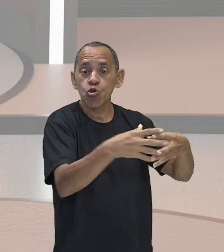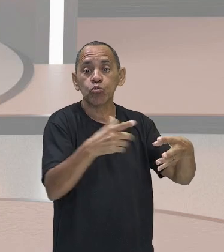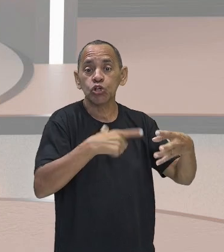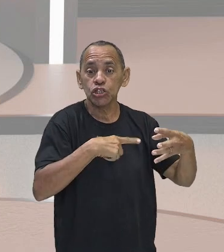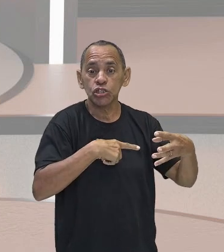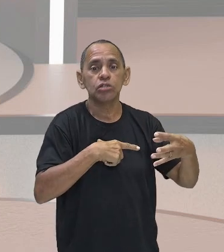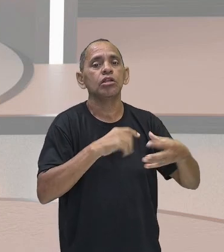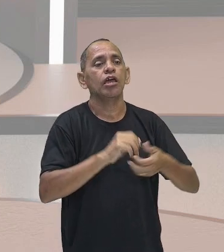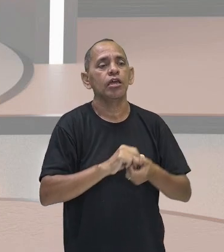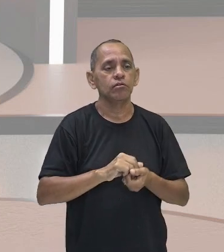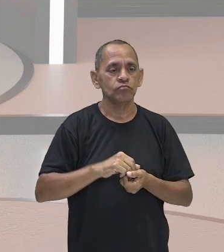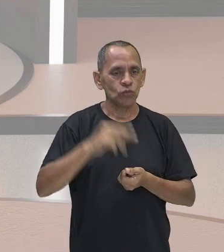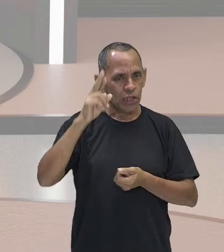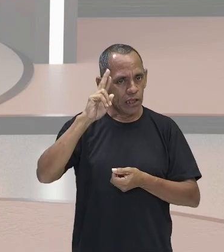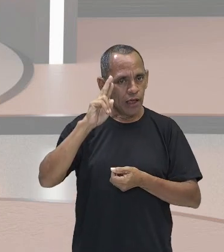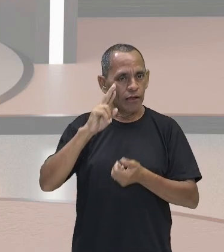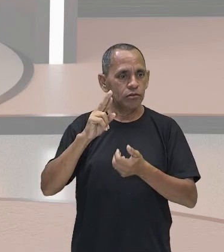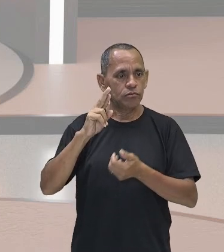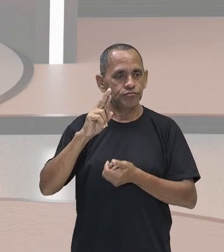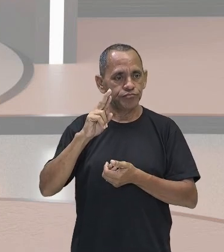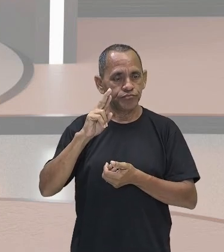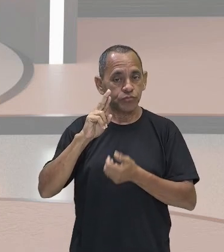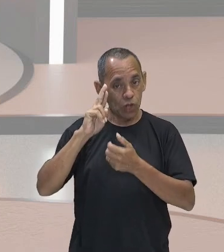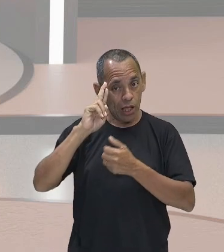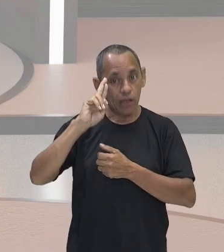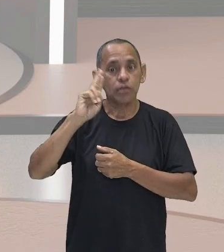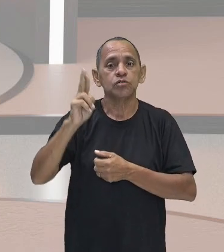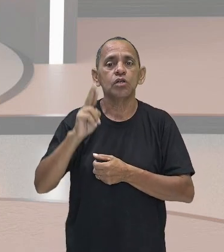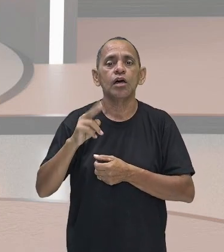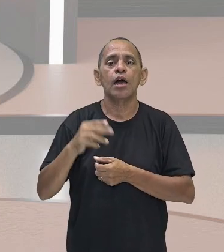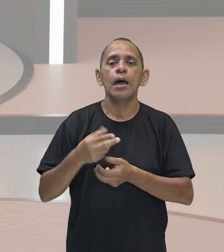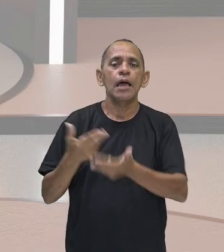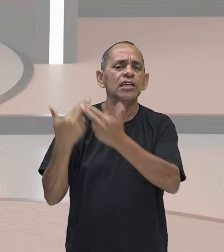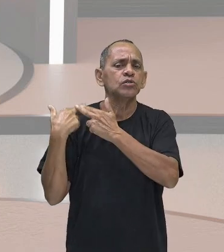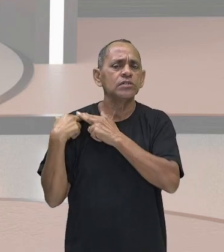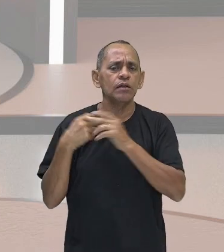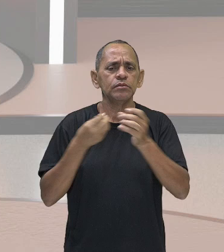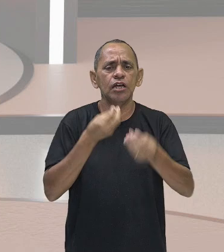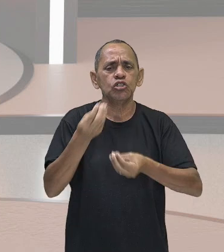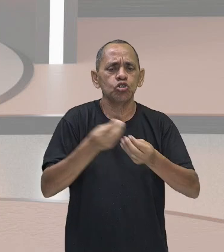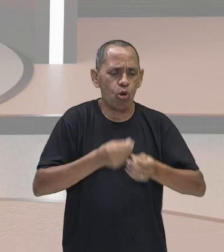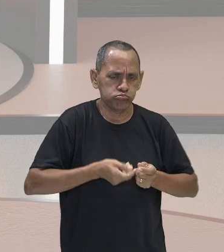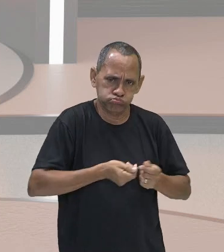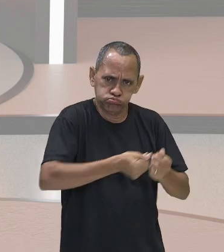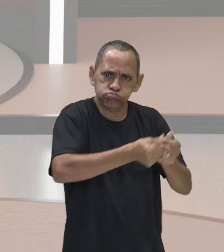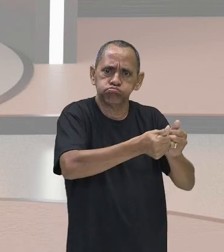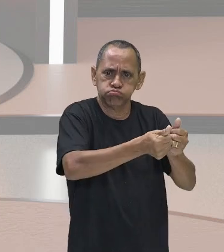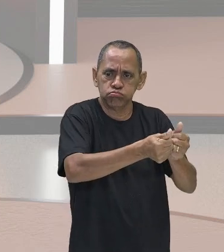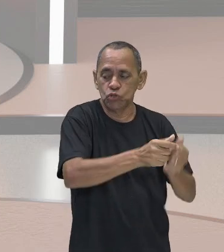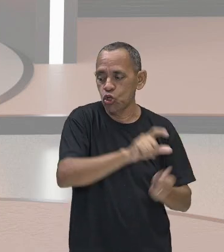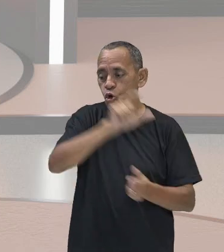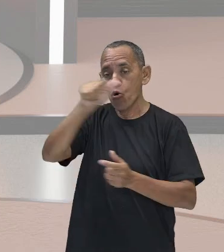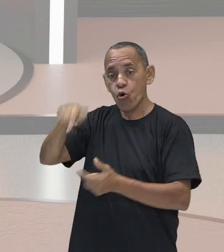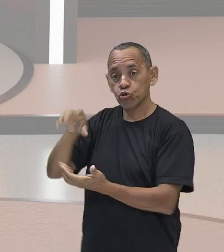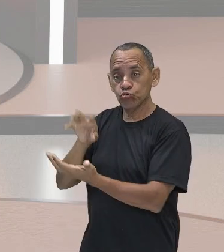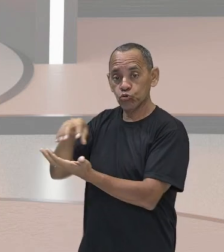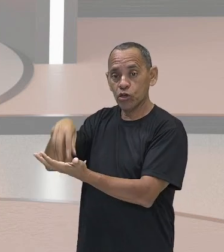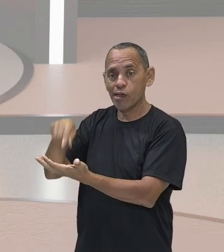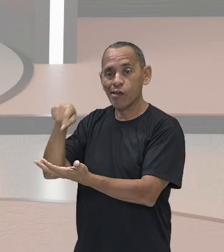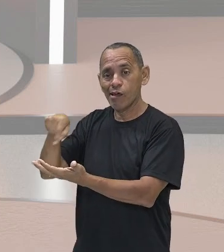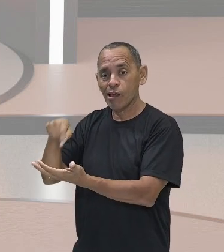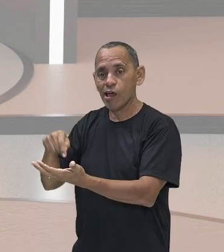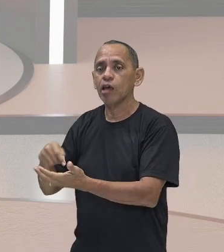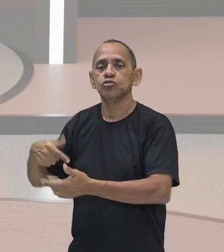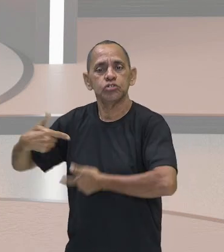que é dono da fábrica, e, de outro lado, a gente tem o proletariado. Quem é o proletariado,